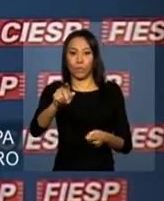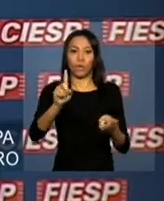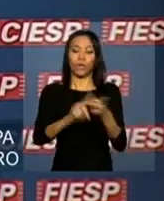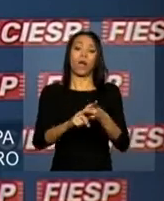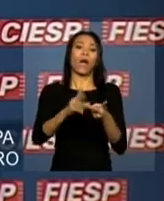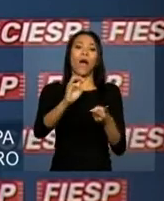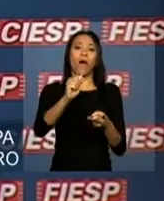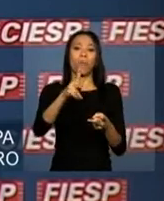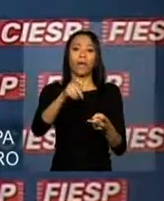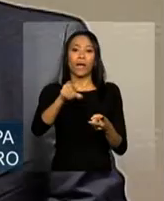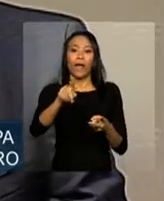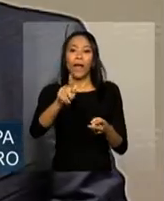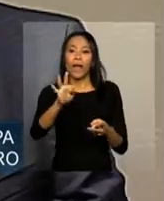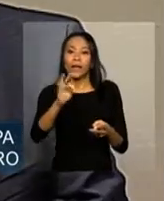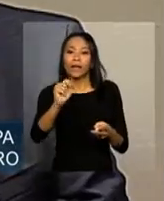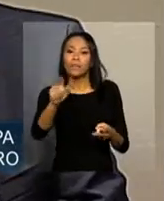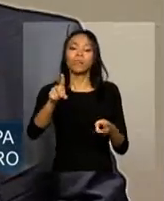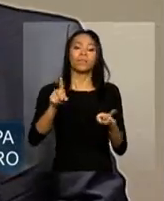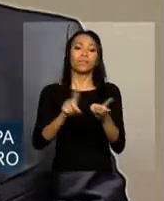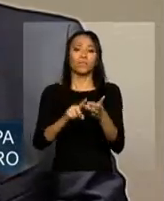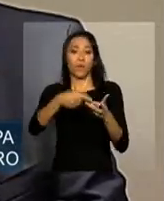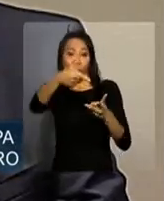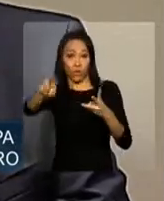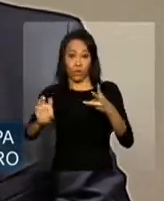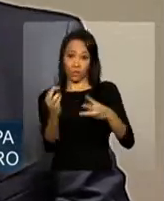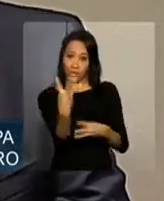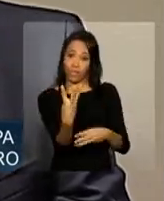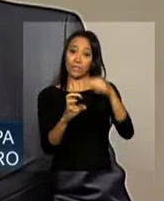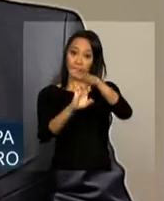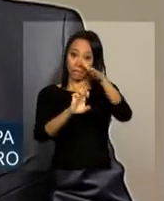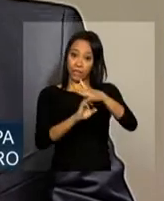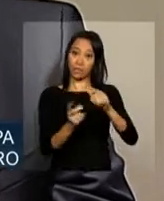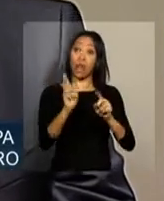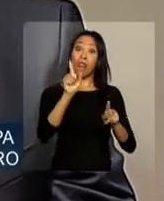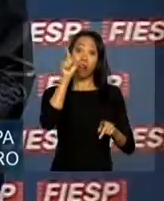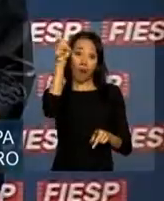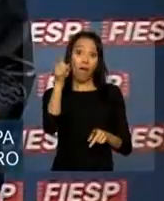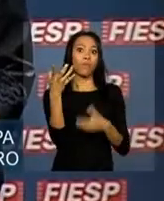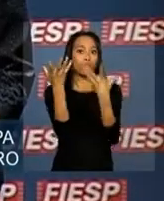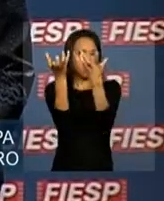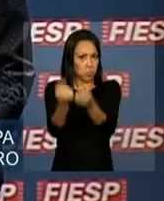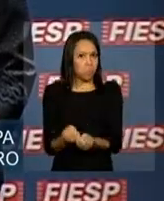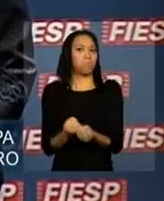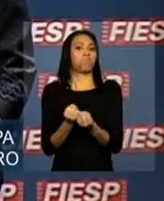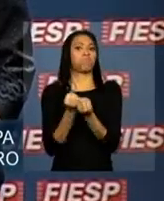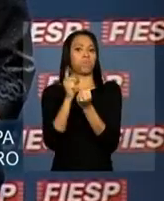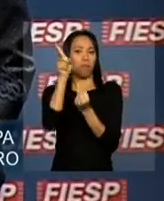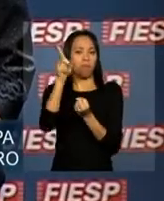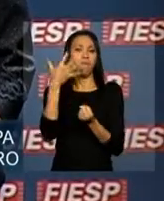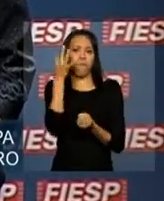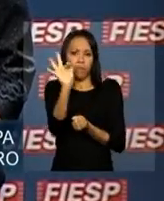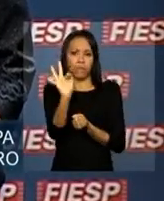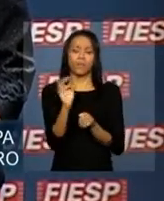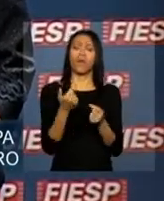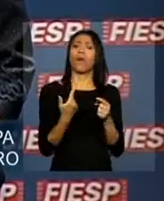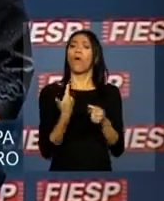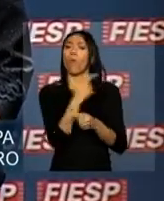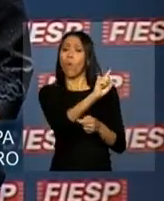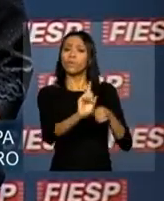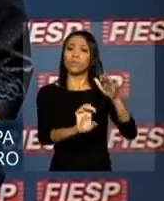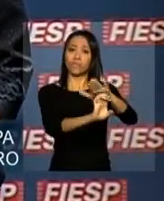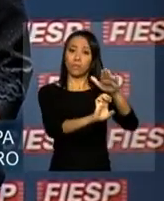e a Carmen Steffens vem sendo muito bem aceita pelos consumidores franceses. Outras empresas,